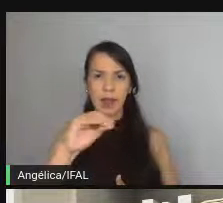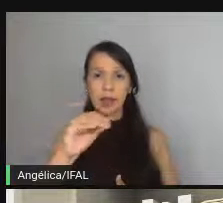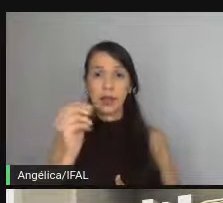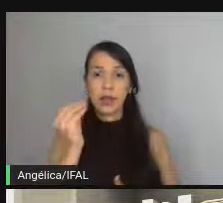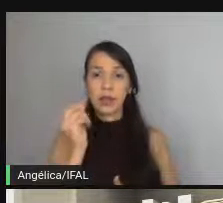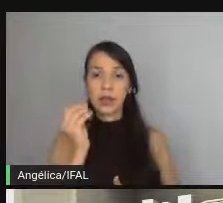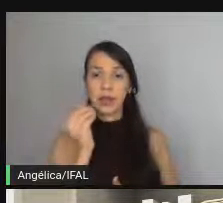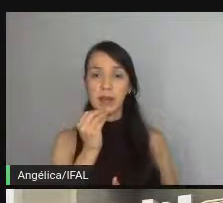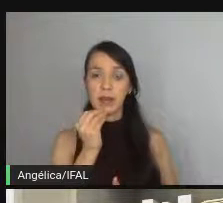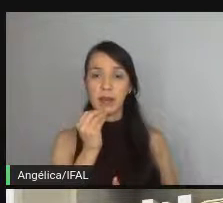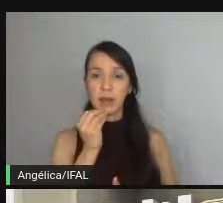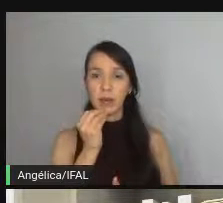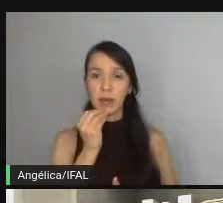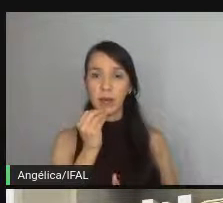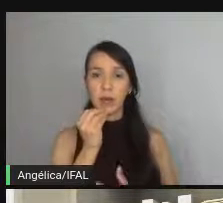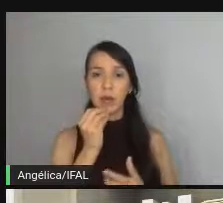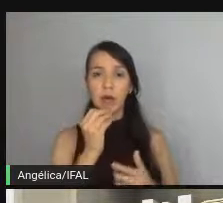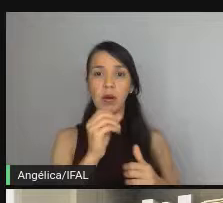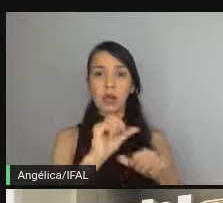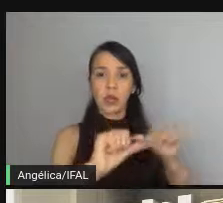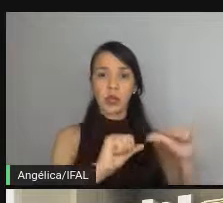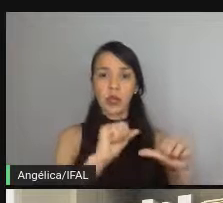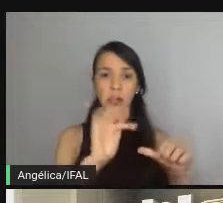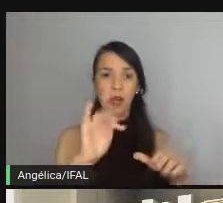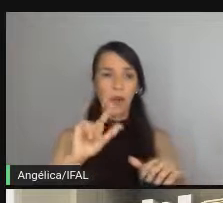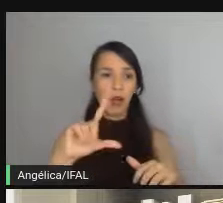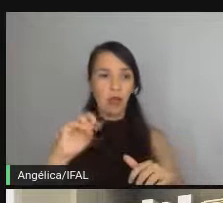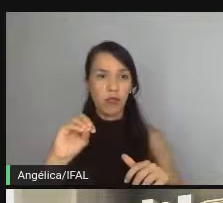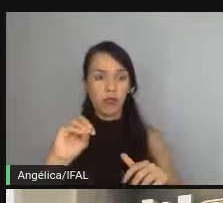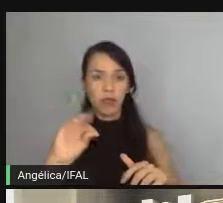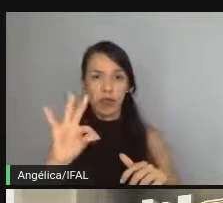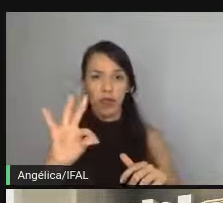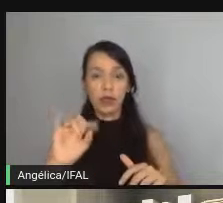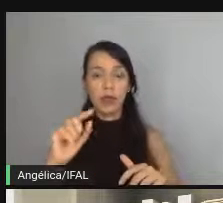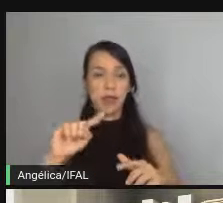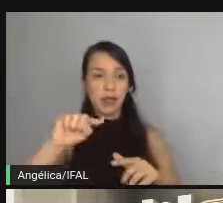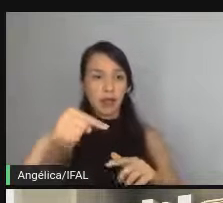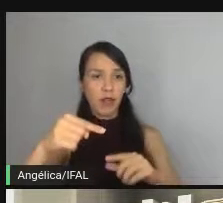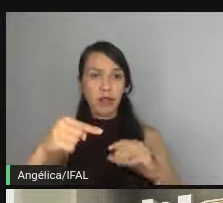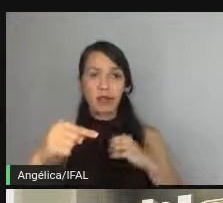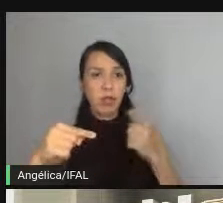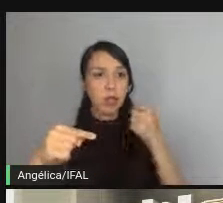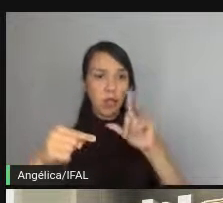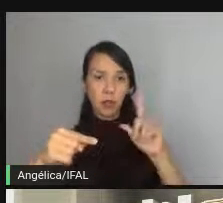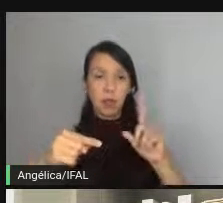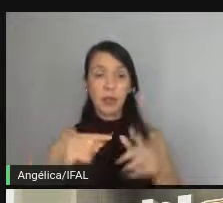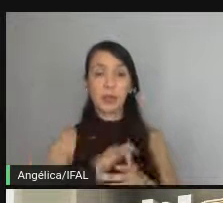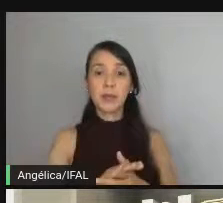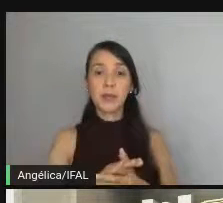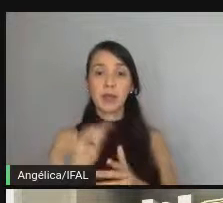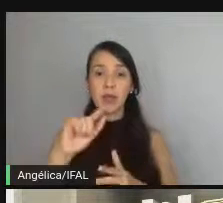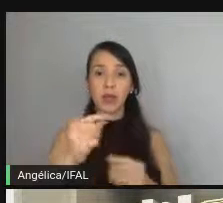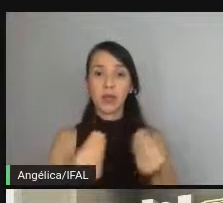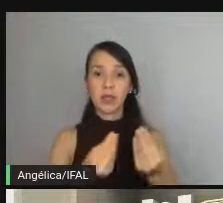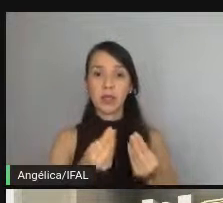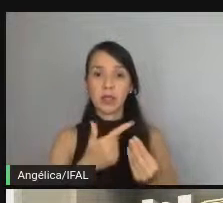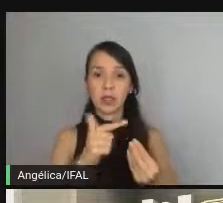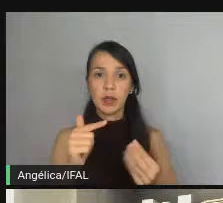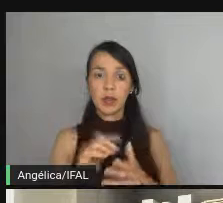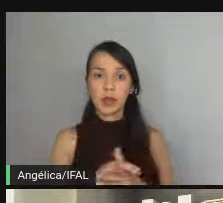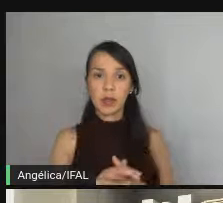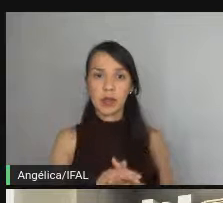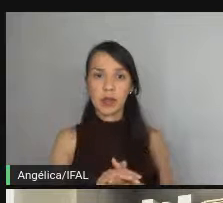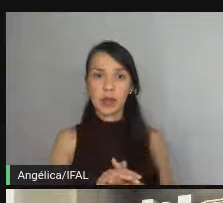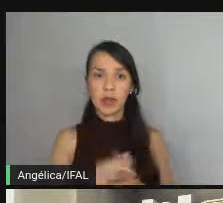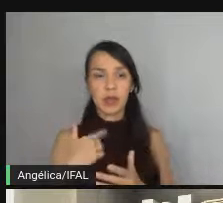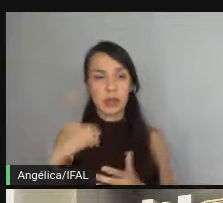converter pra float e tinha uma vírgula ele não conseguiu e aí como a gente não tá tratando esse caso de erro porque